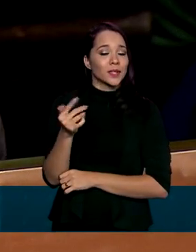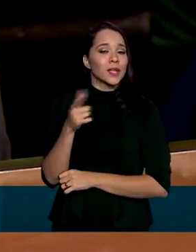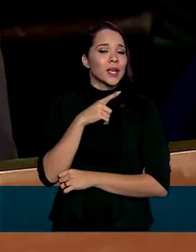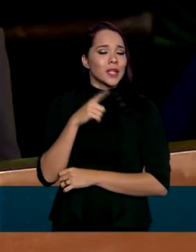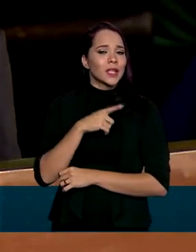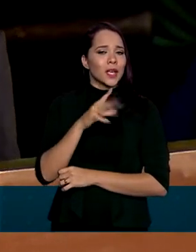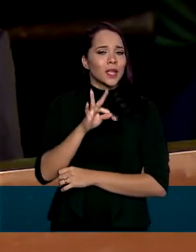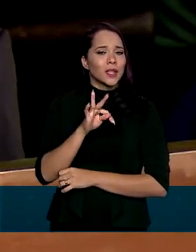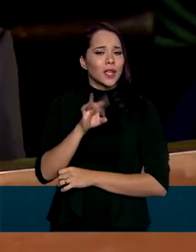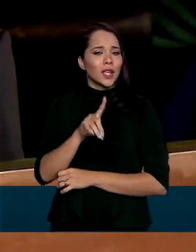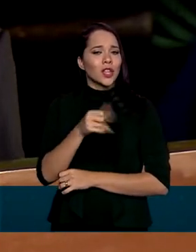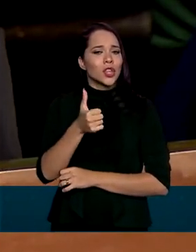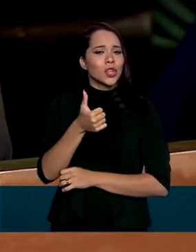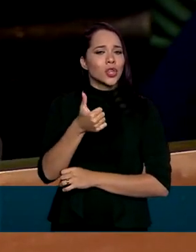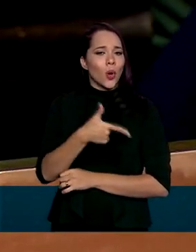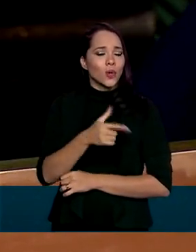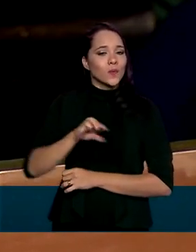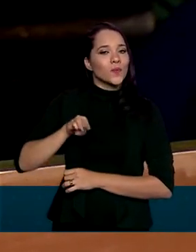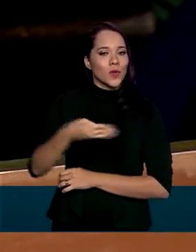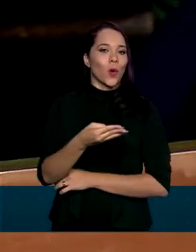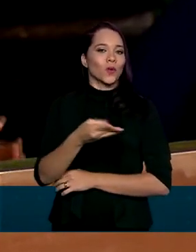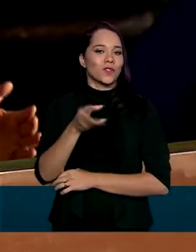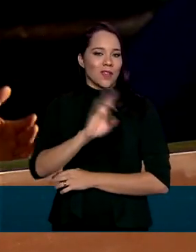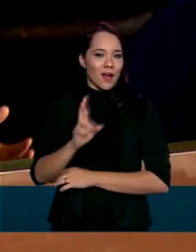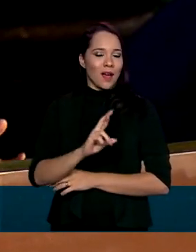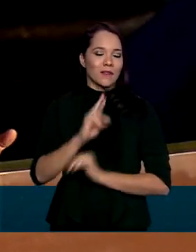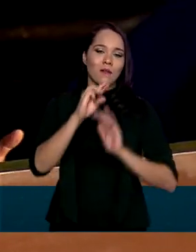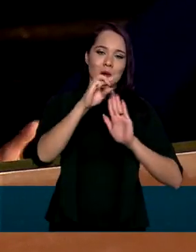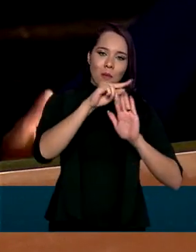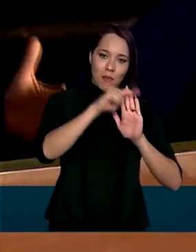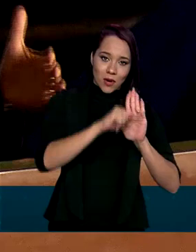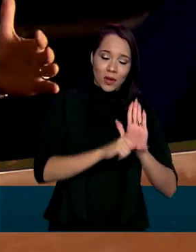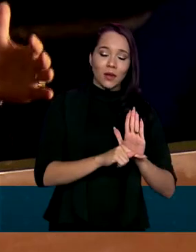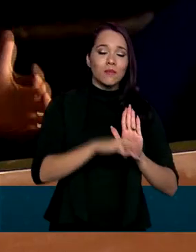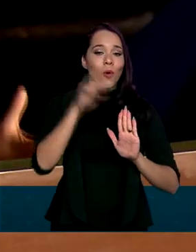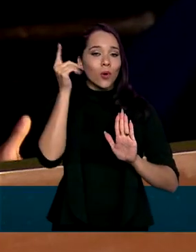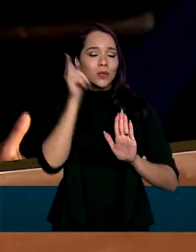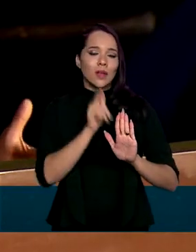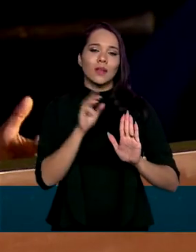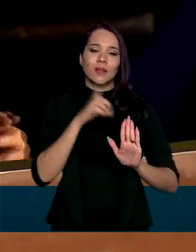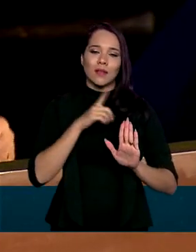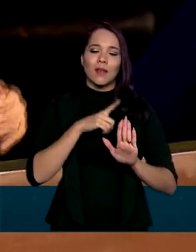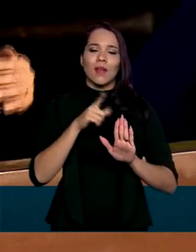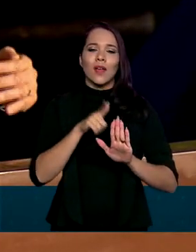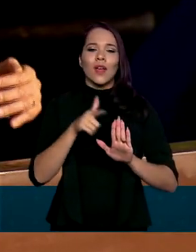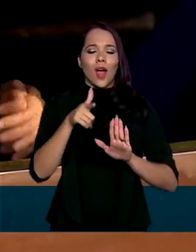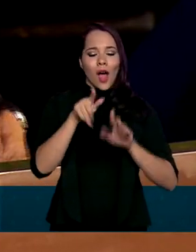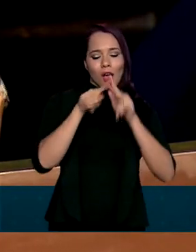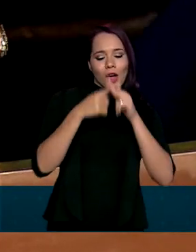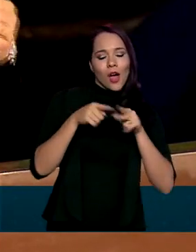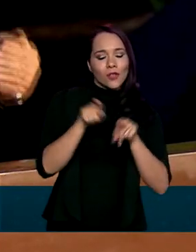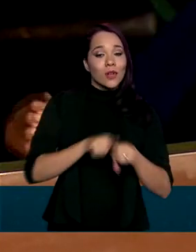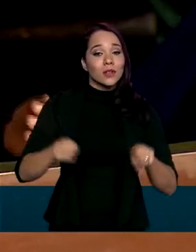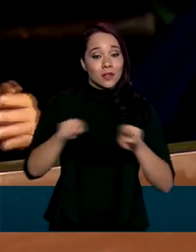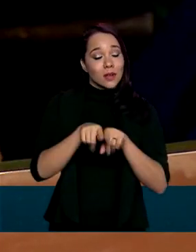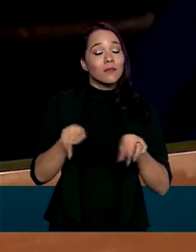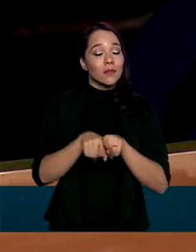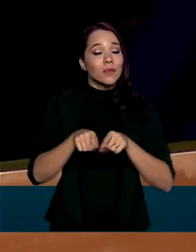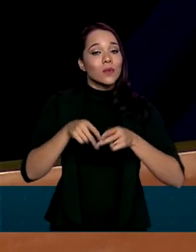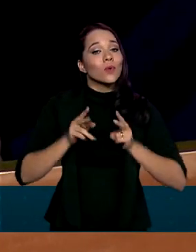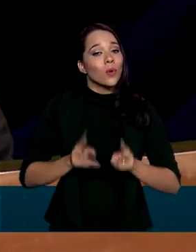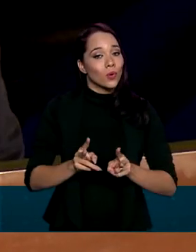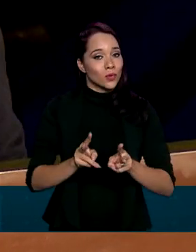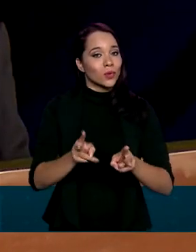de 12 milhões de reais para que o programa possa ter a sua atualização e a sua continuidade